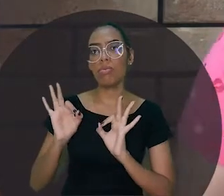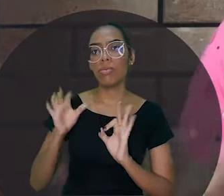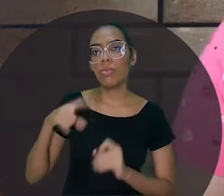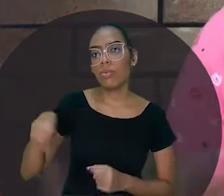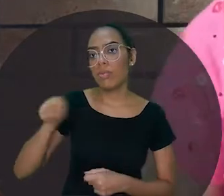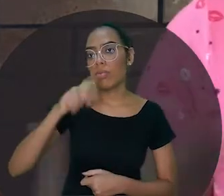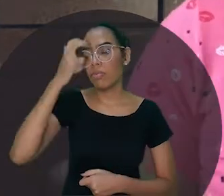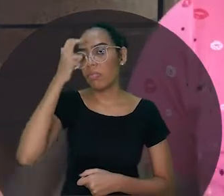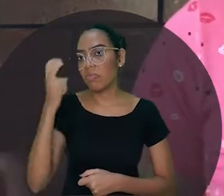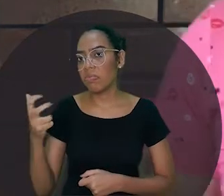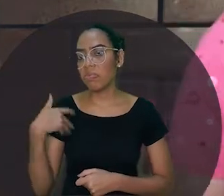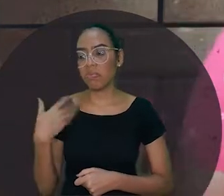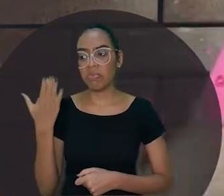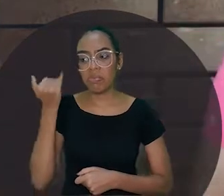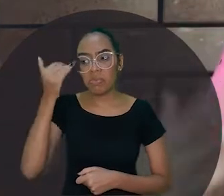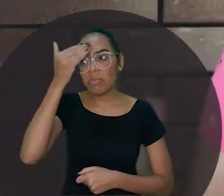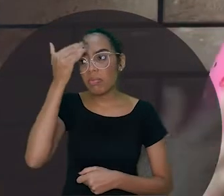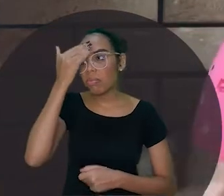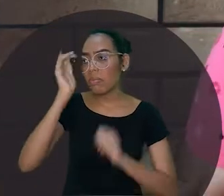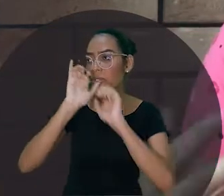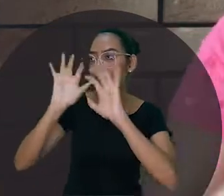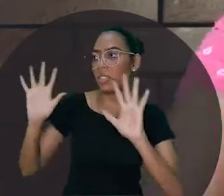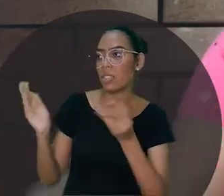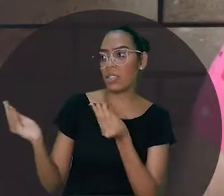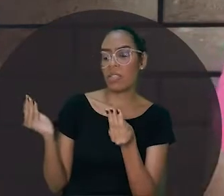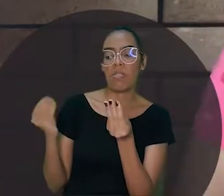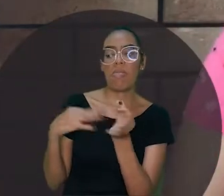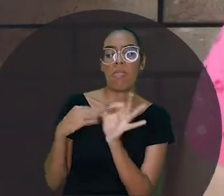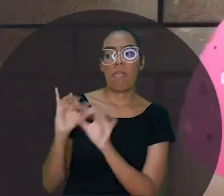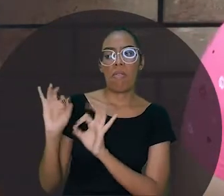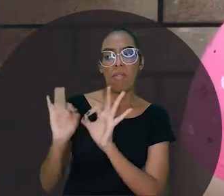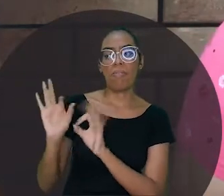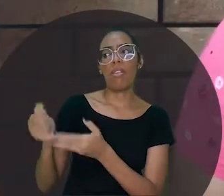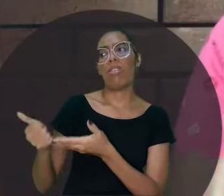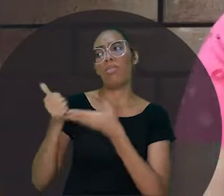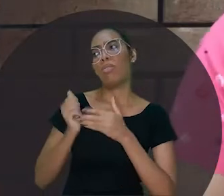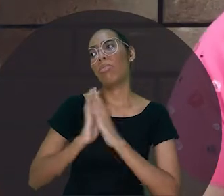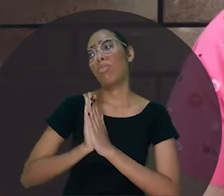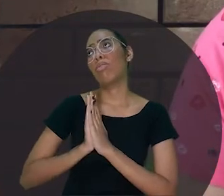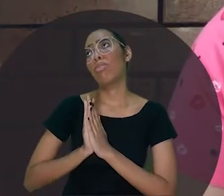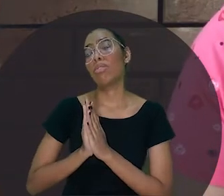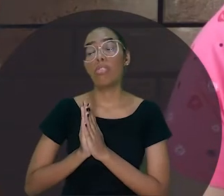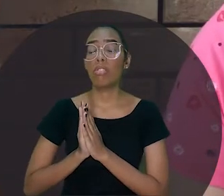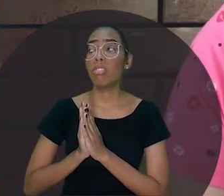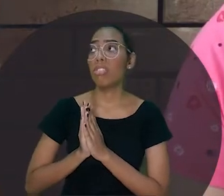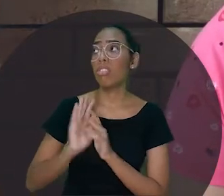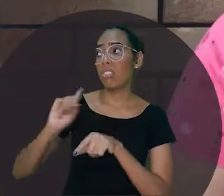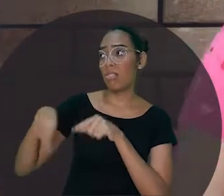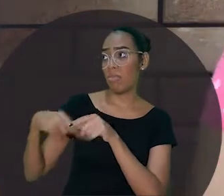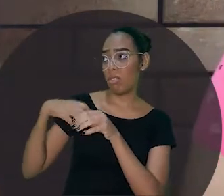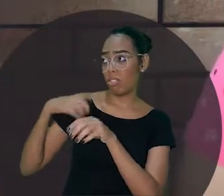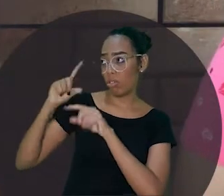todo sabidão, está todo entendendo da arte de se amarrar. Sou bem que podia me amarrar, né?